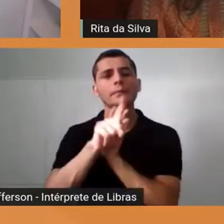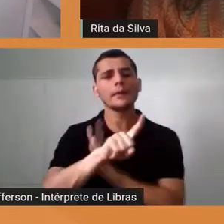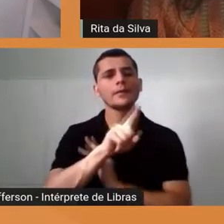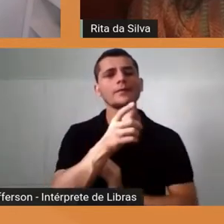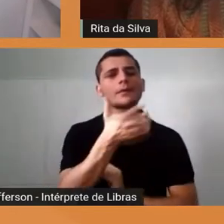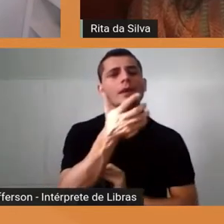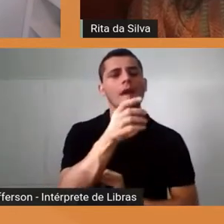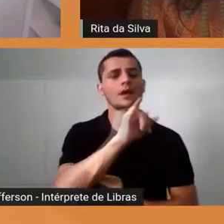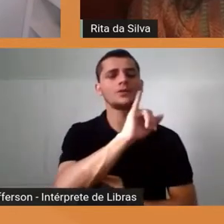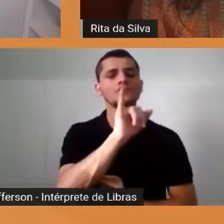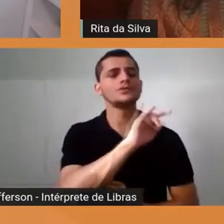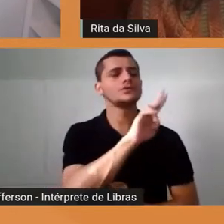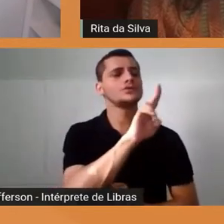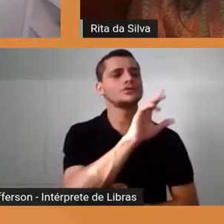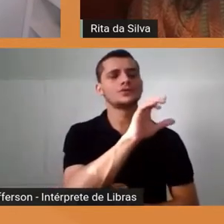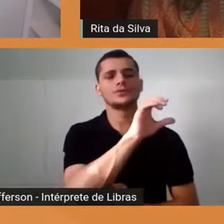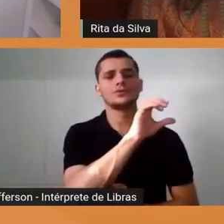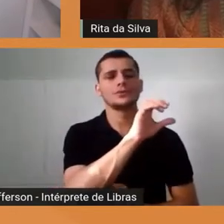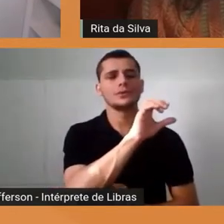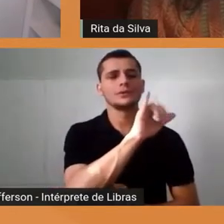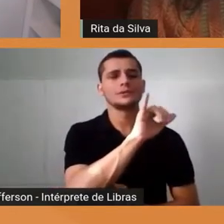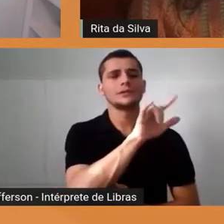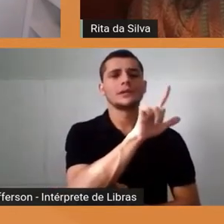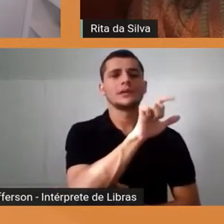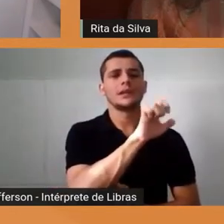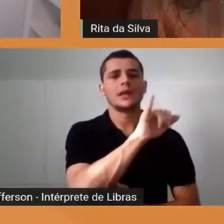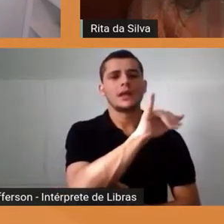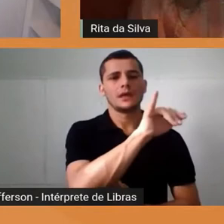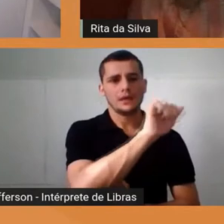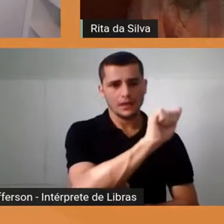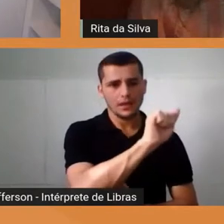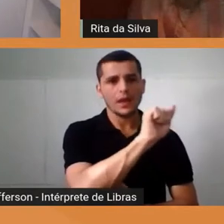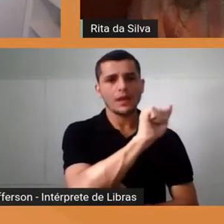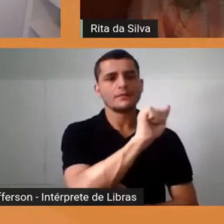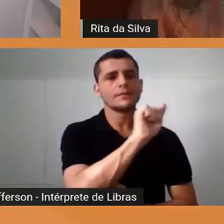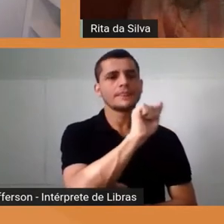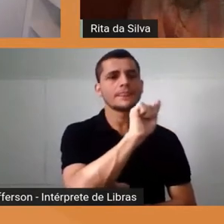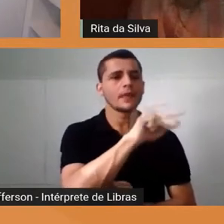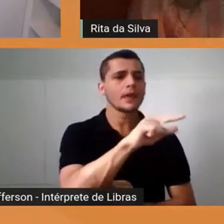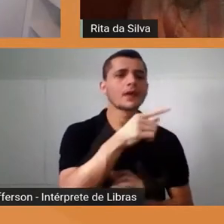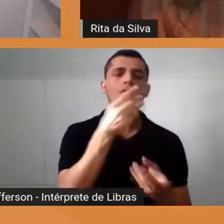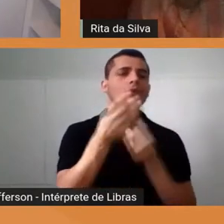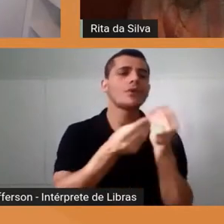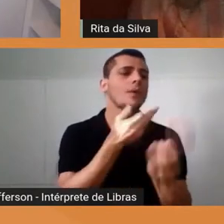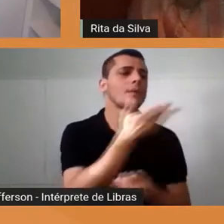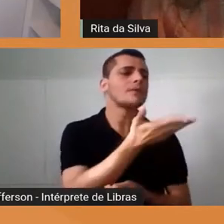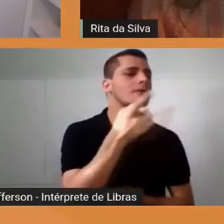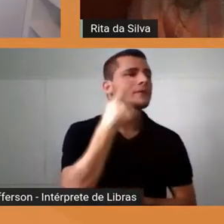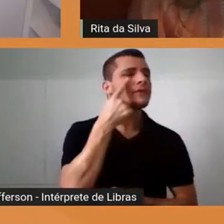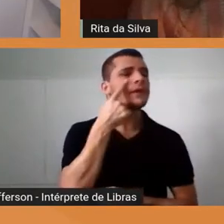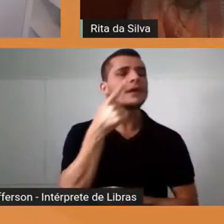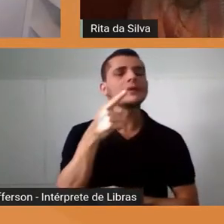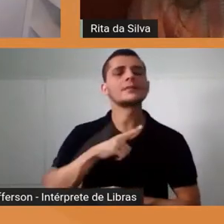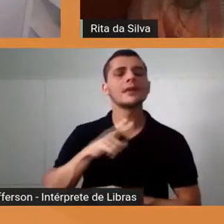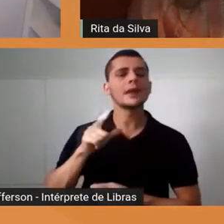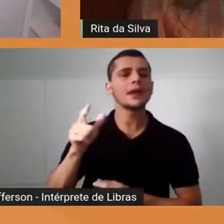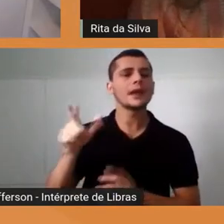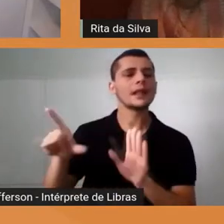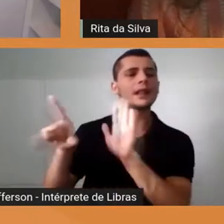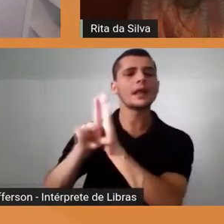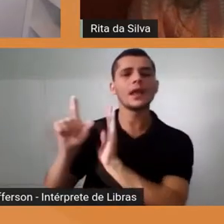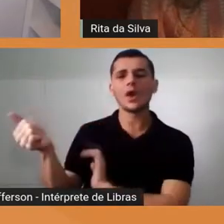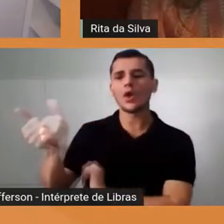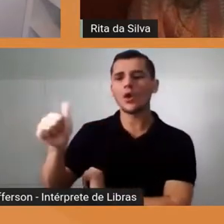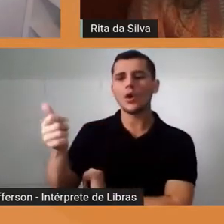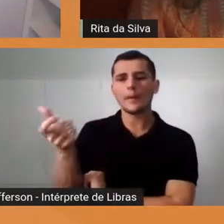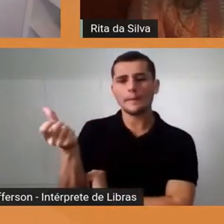Júnior até me ajuda, quem fez essa pergunta. Como ela vê a aplicação da Lei 11.645, acho que